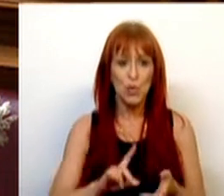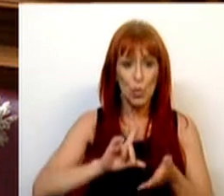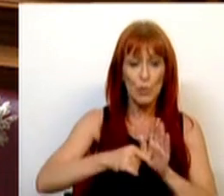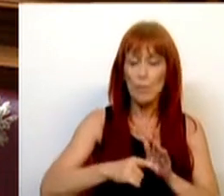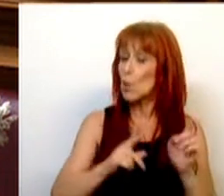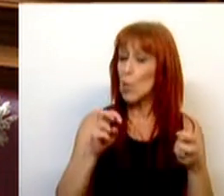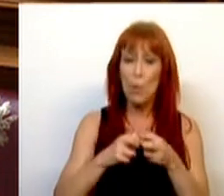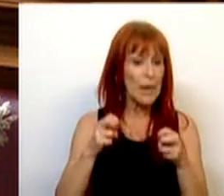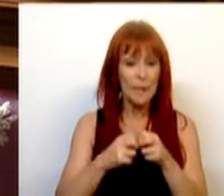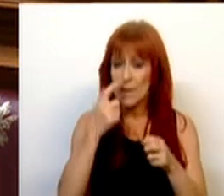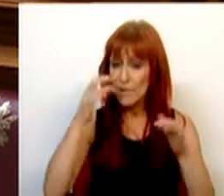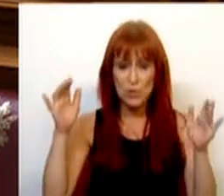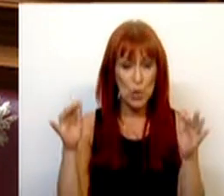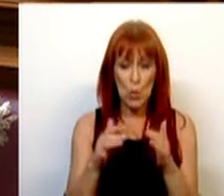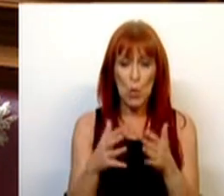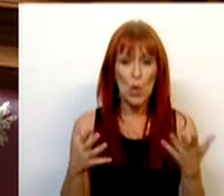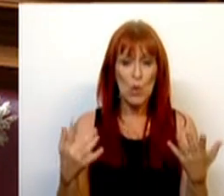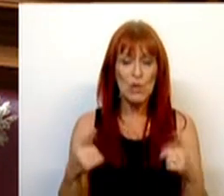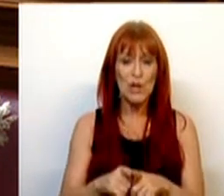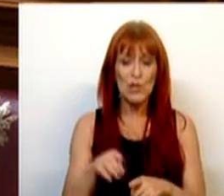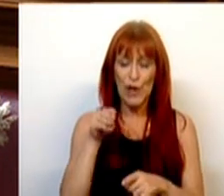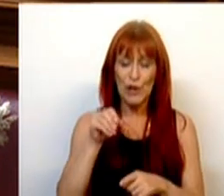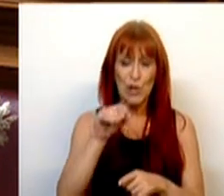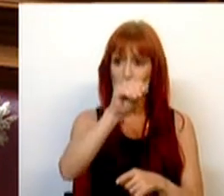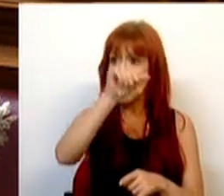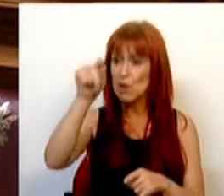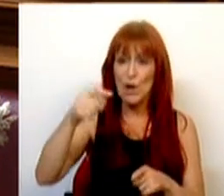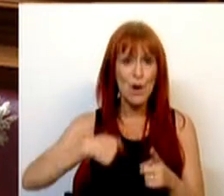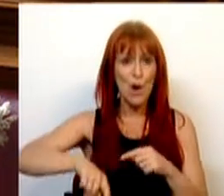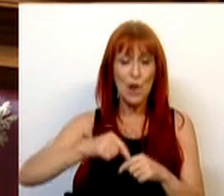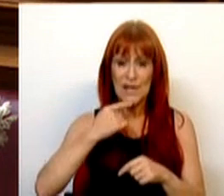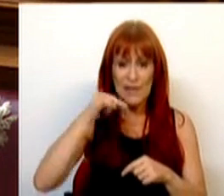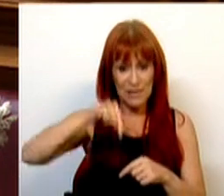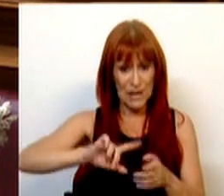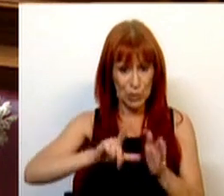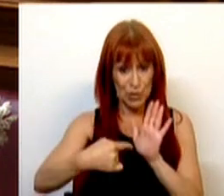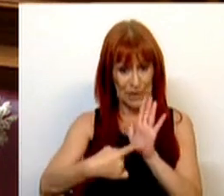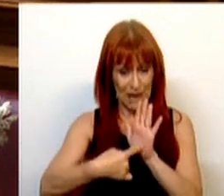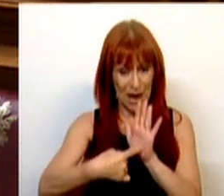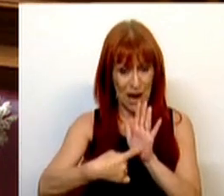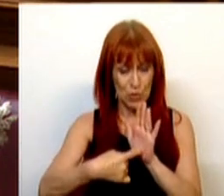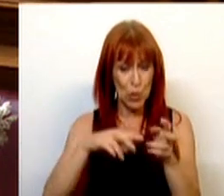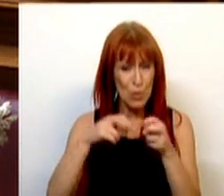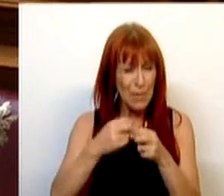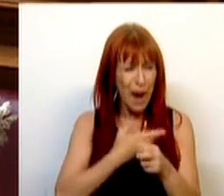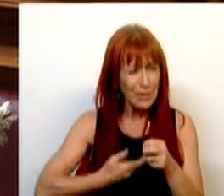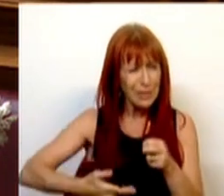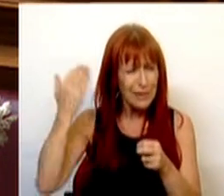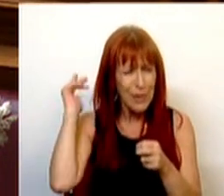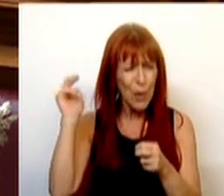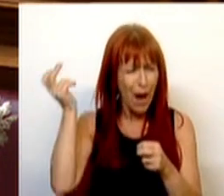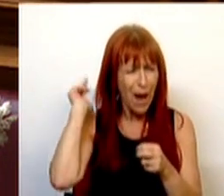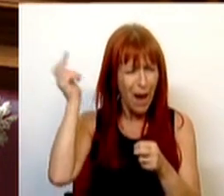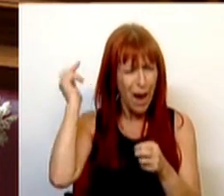problema da demografia nas regiões que nós aqui referimos a este projeto é um problema antigo, de muitas